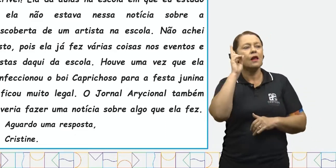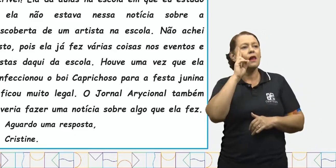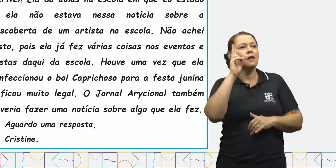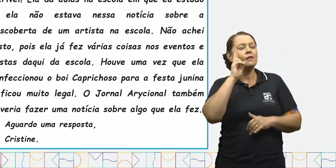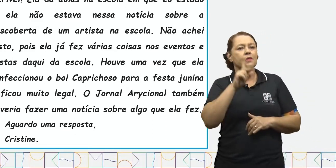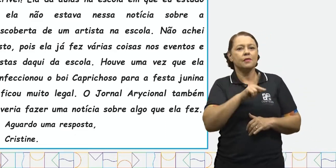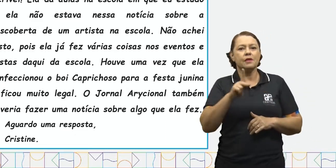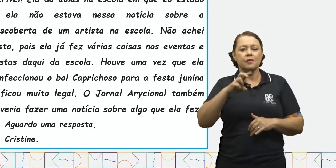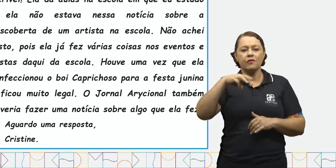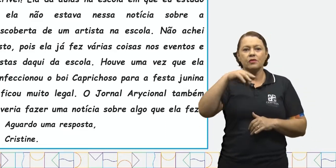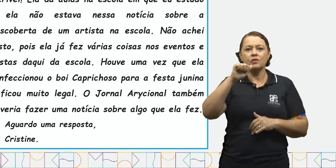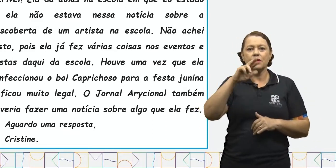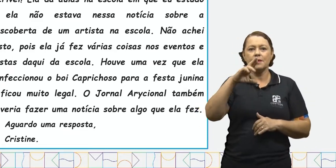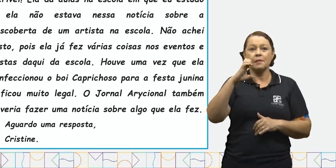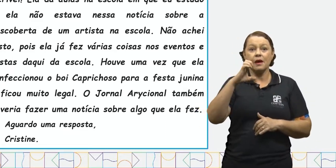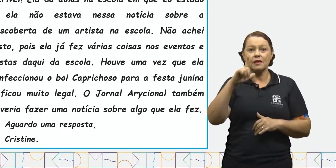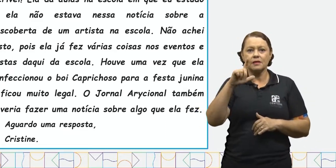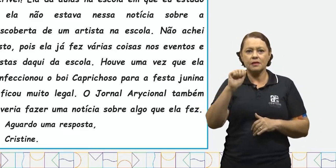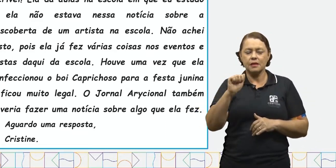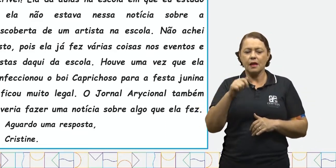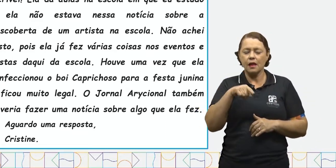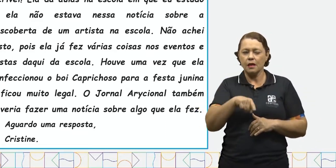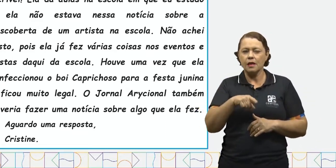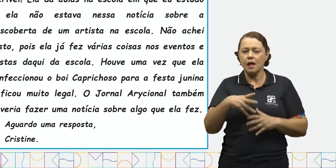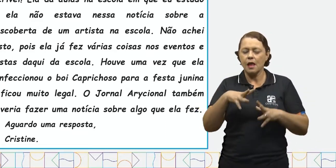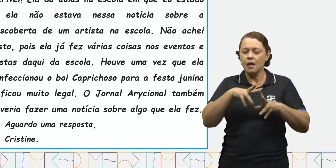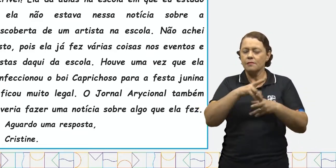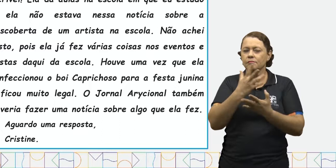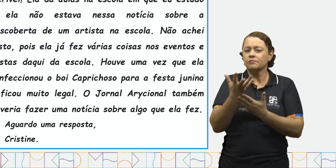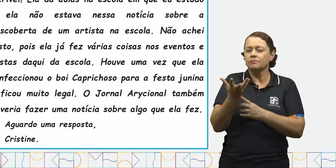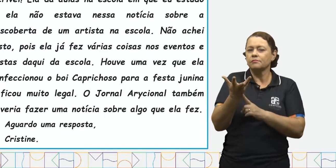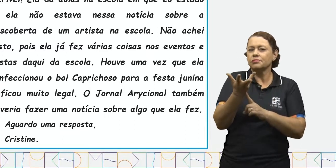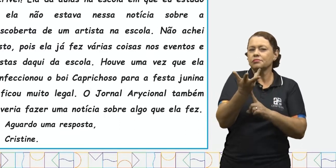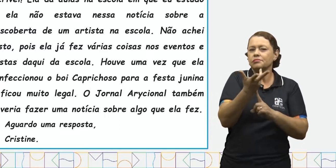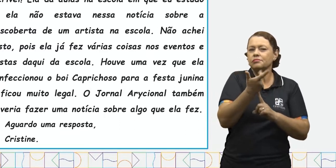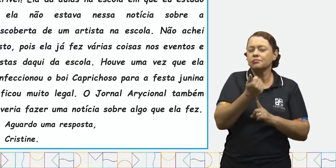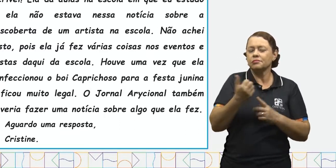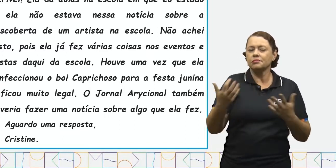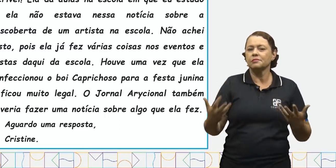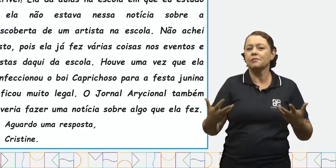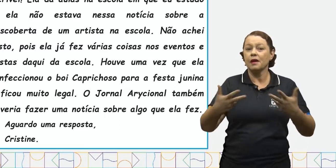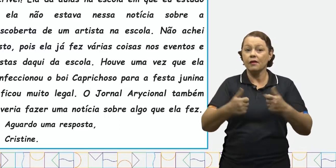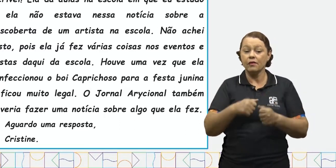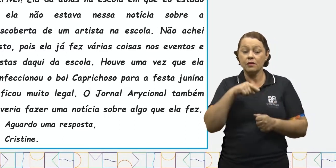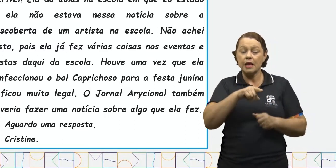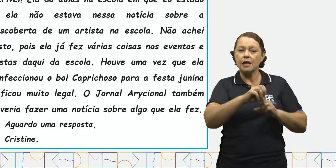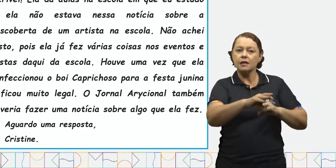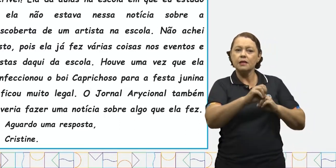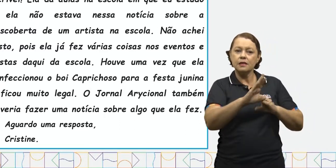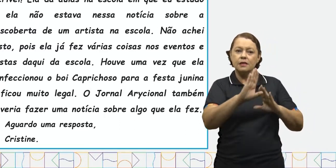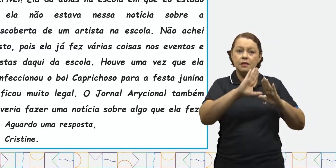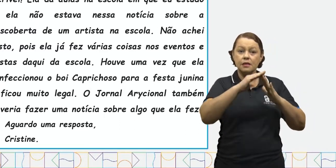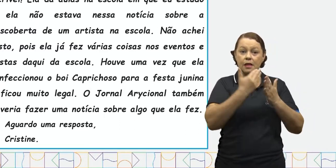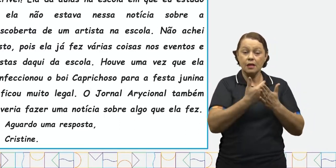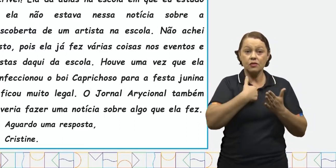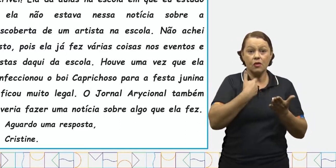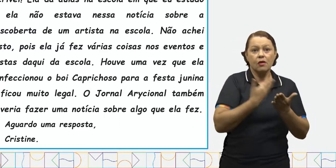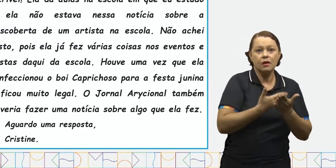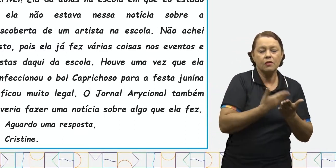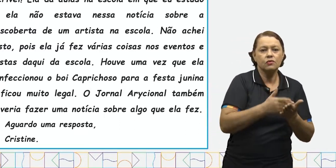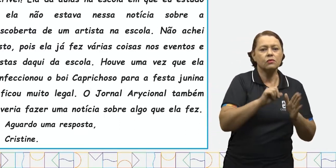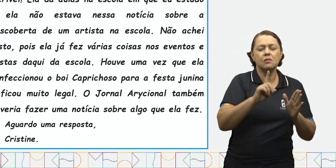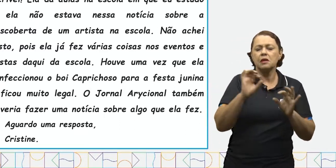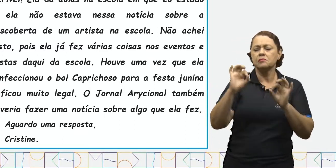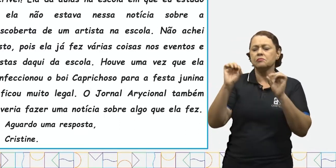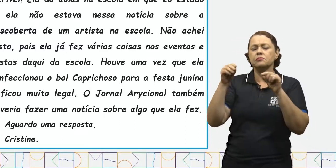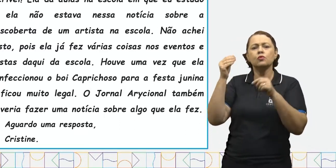professora Marcela, que é uma artista incrível. Ela dá aulas na escola em que eu estudo e ela não estava nessa notícia